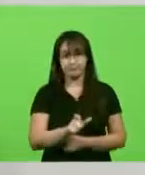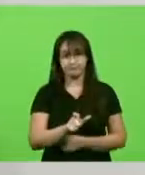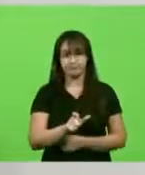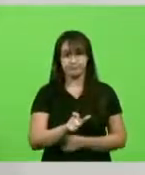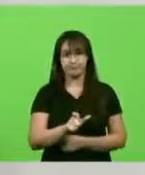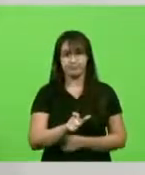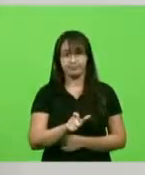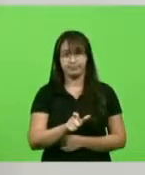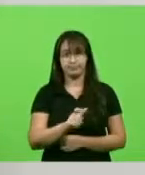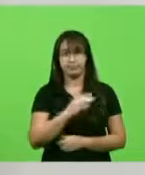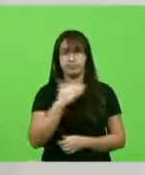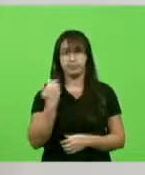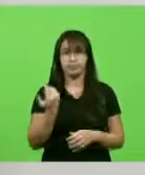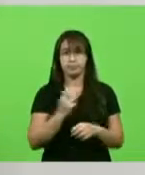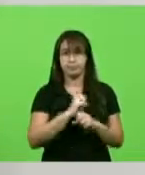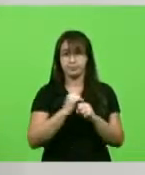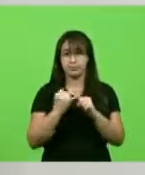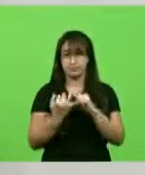-19.